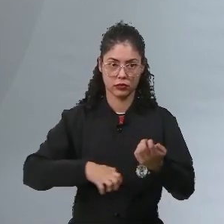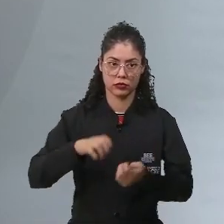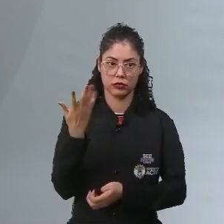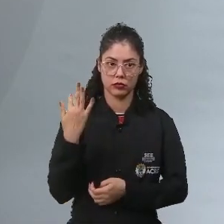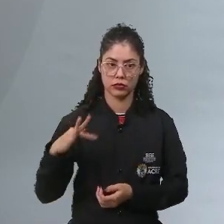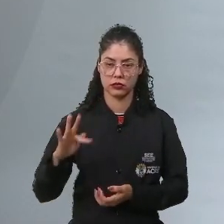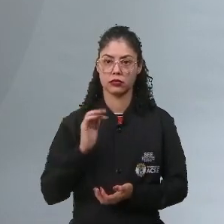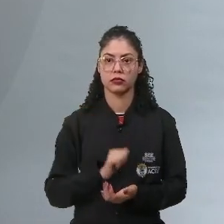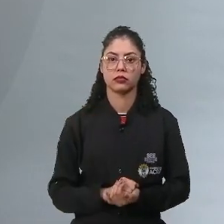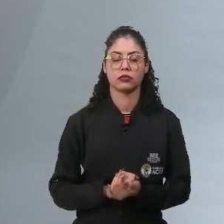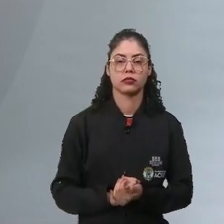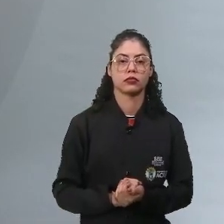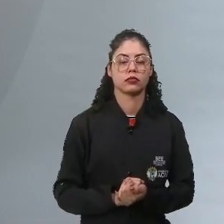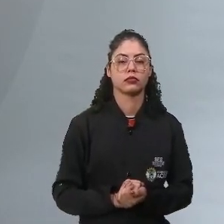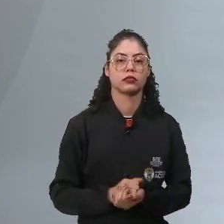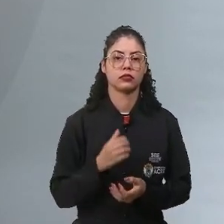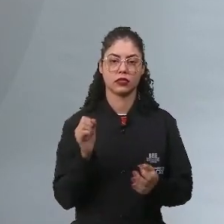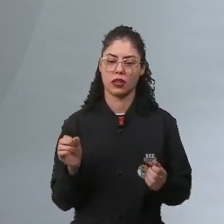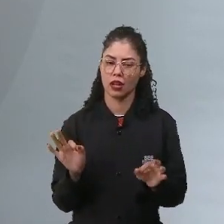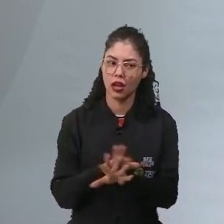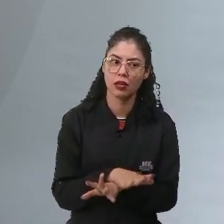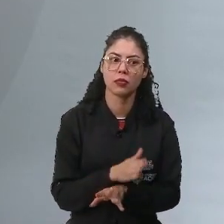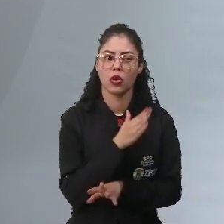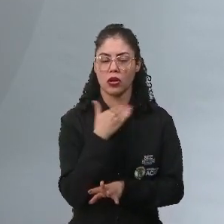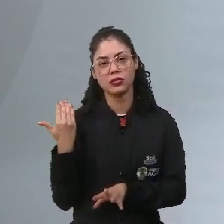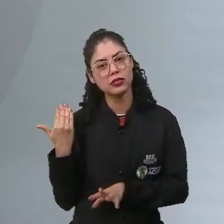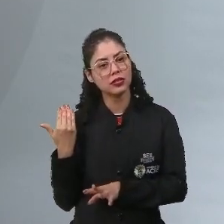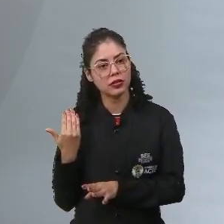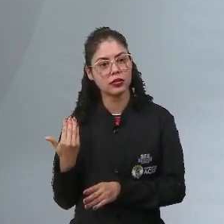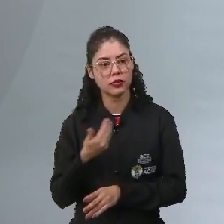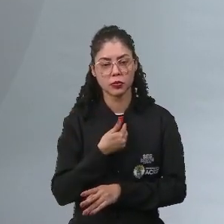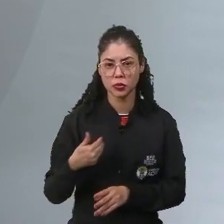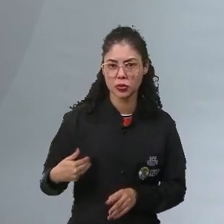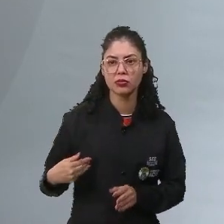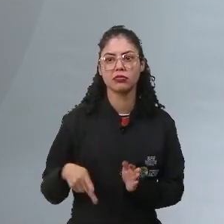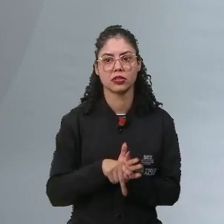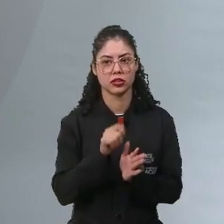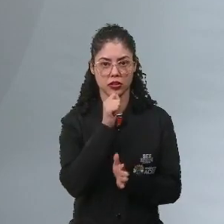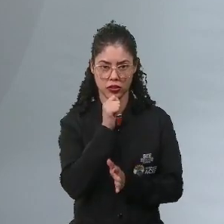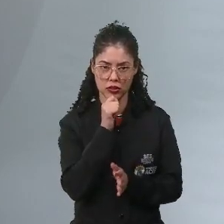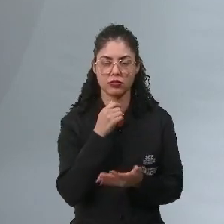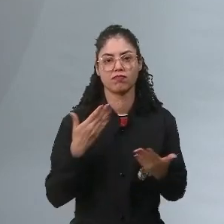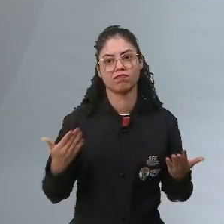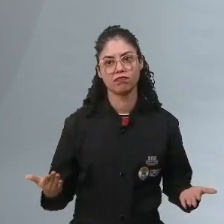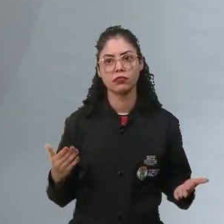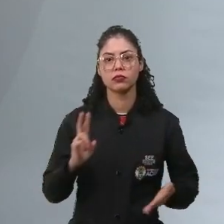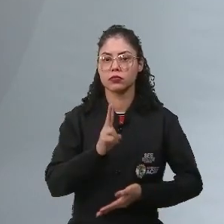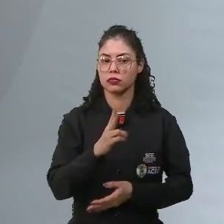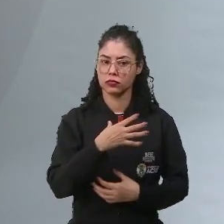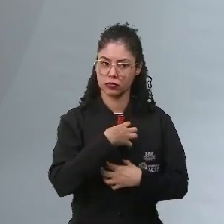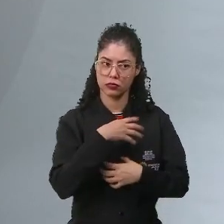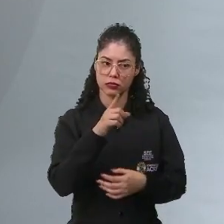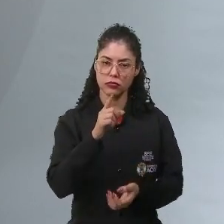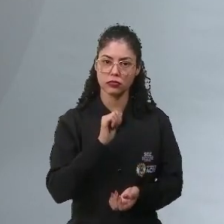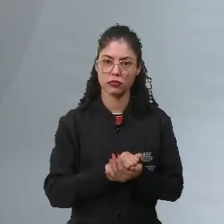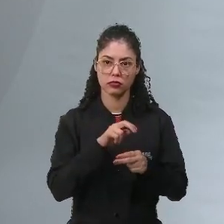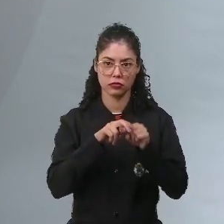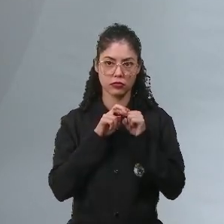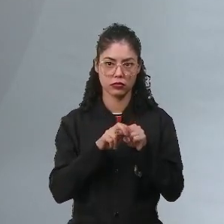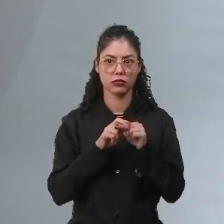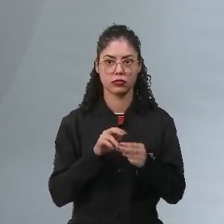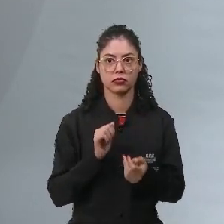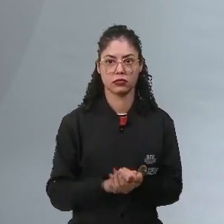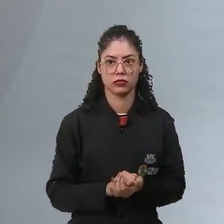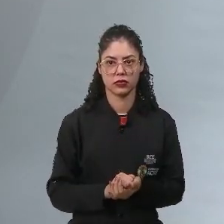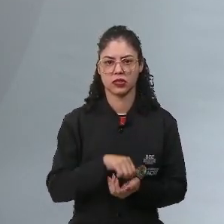Francesa, a gente lembra da guilhotina, das execuções públicas que aconteceram. E, basicamente, essas execuções aconteceram nesse momento. Por isso que chamam-se da